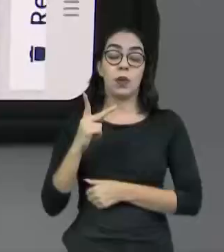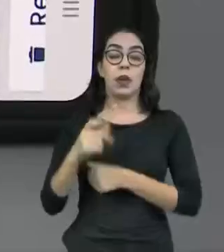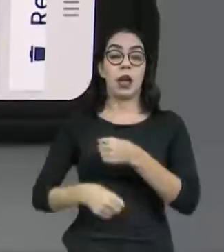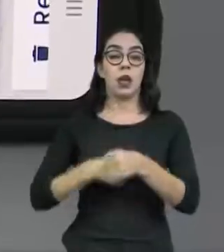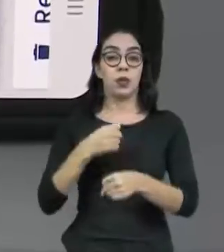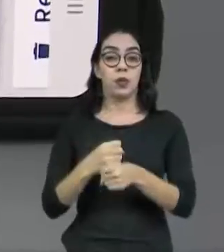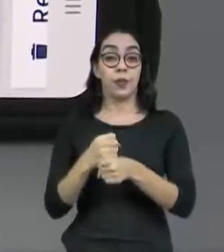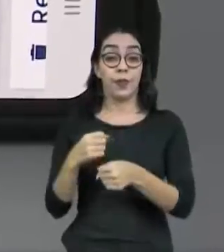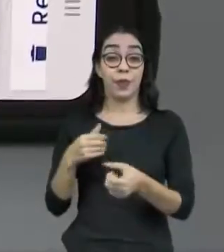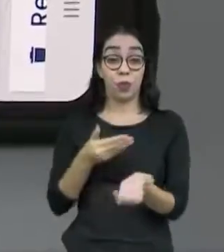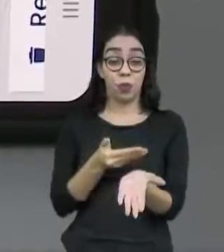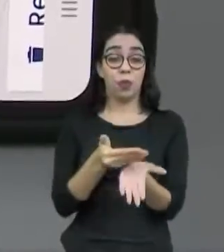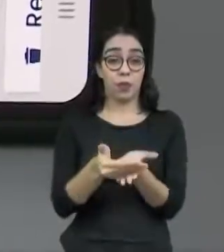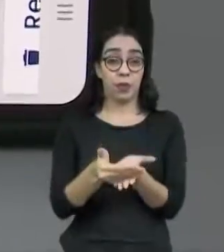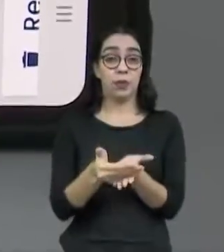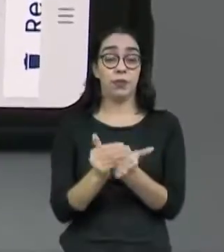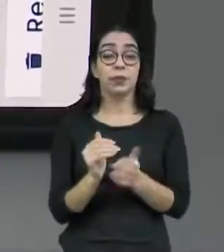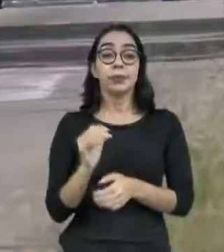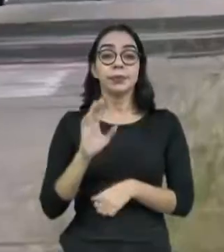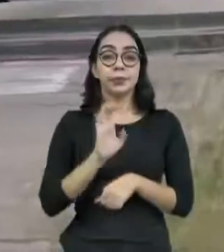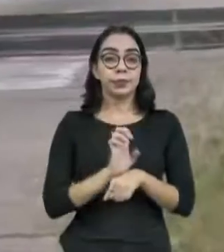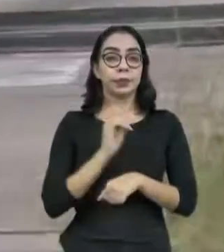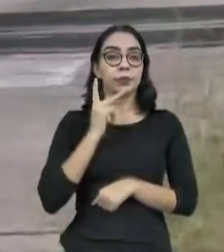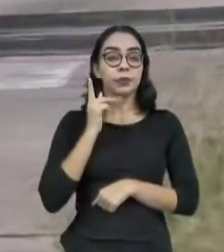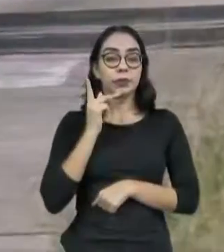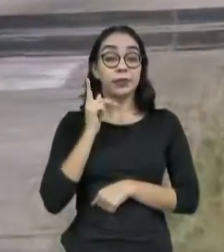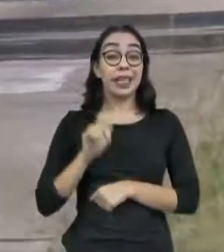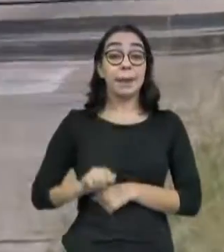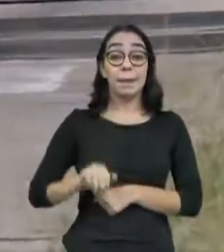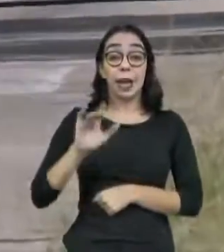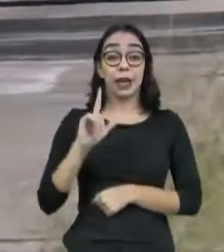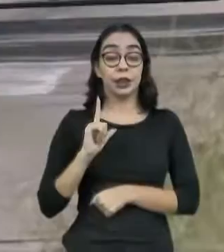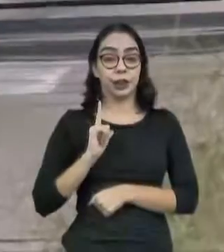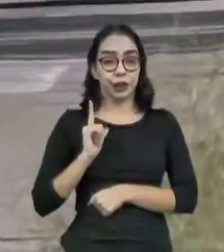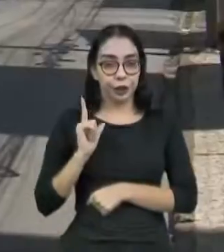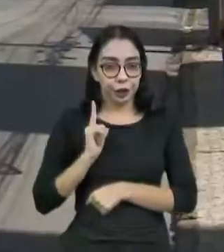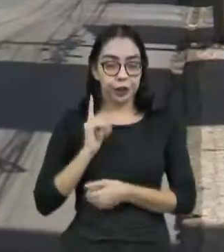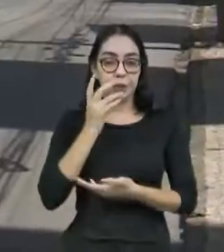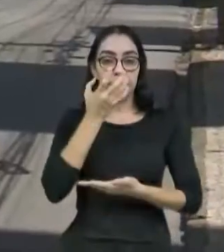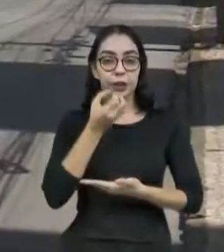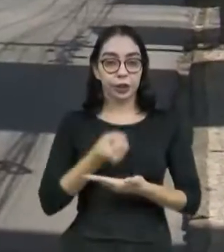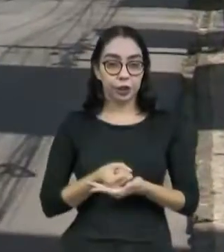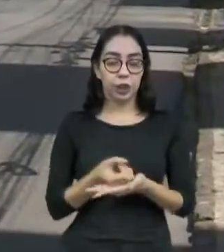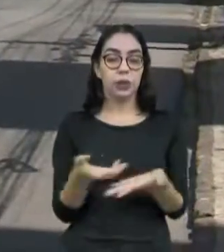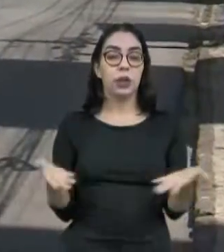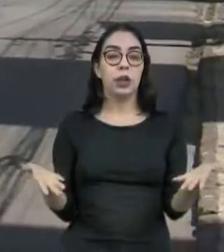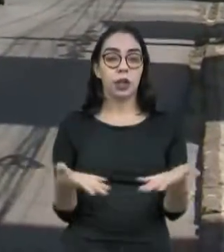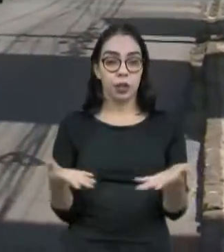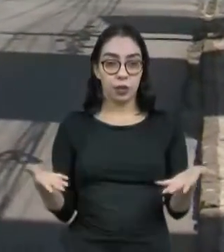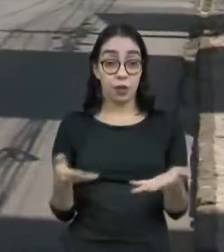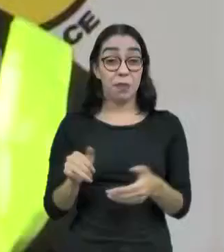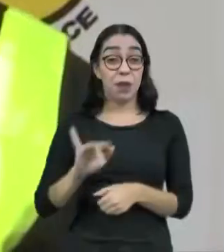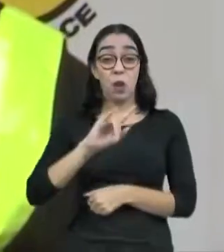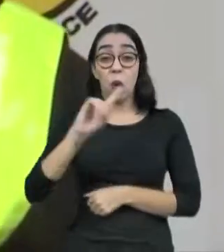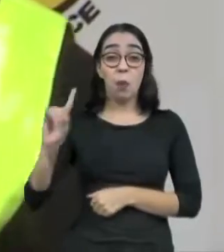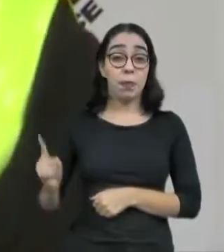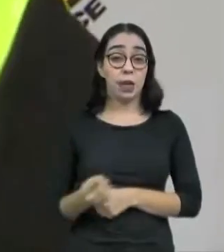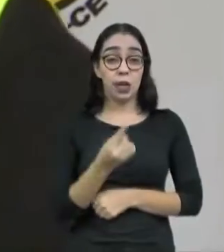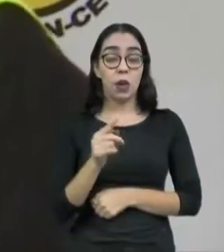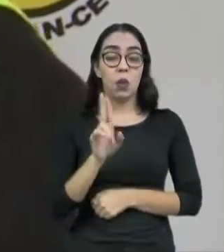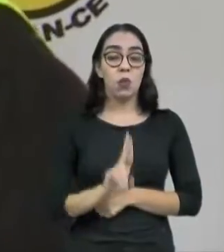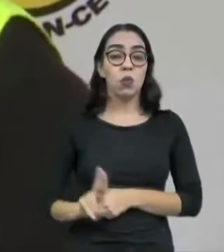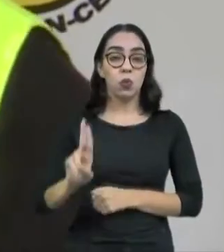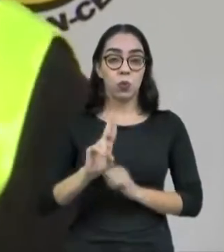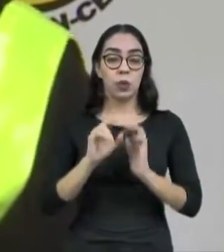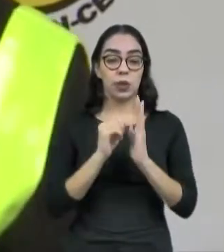estado do Brasil com mais usuários do CDT. E que hoje, mais de um milhão de cearenses utilizam o APP. Rodolfo